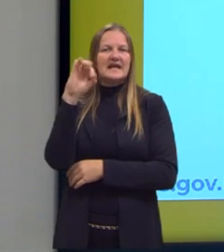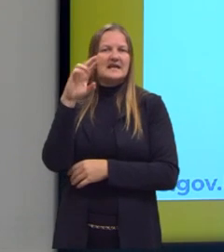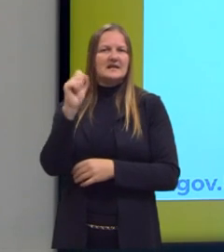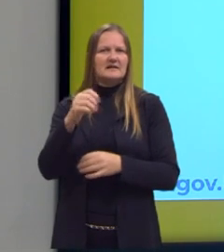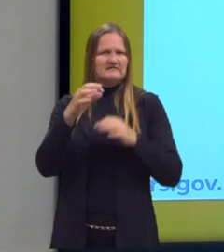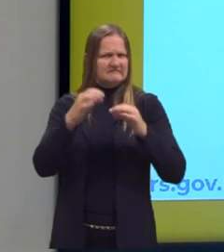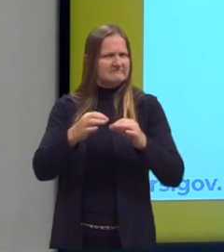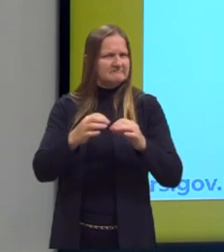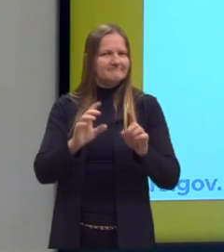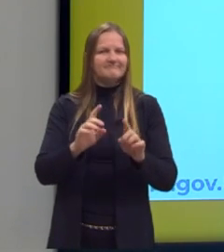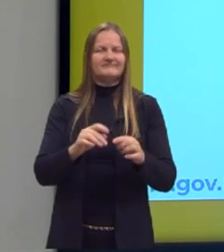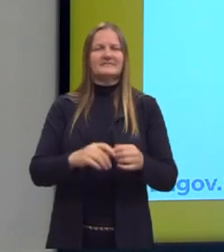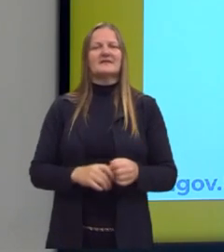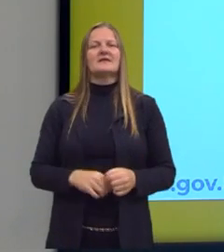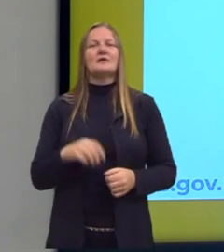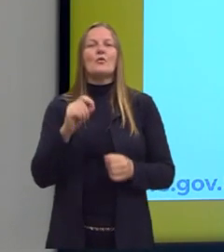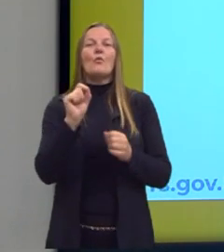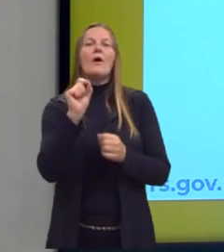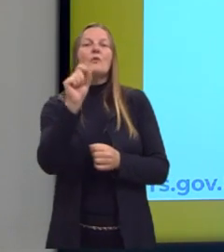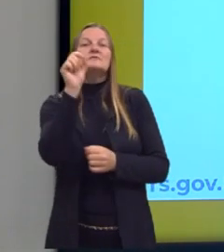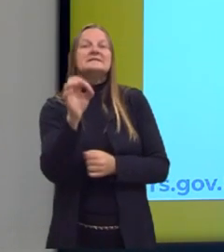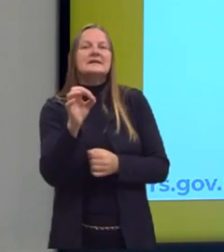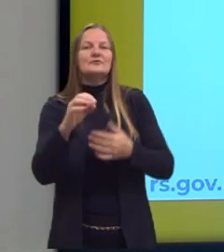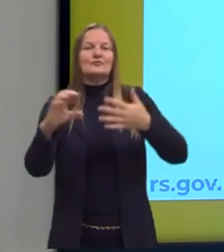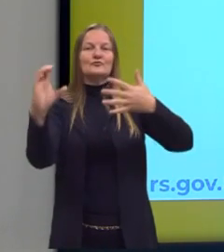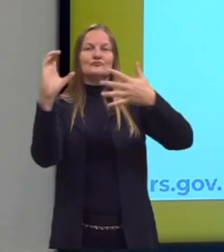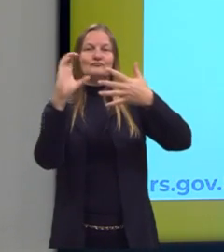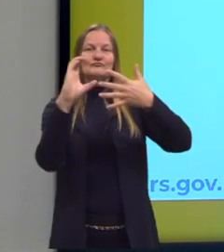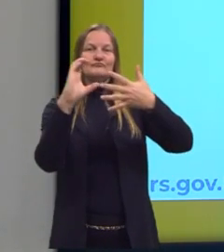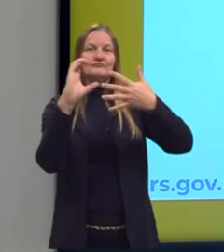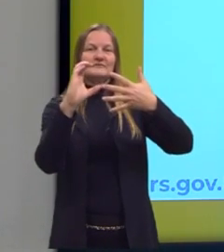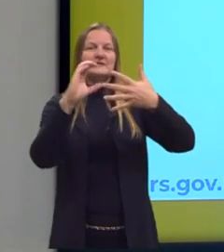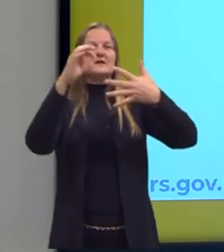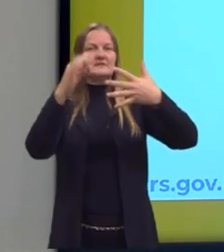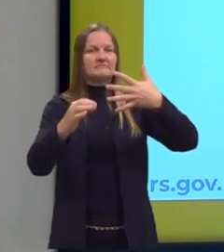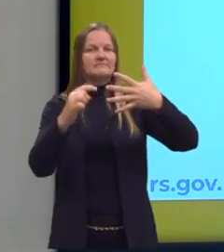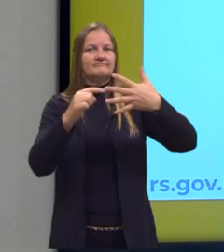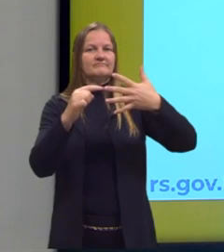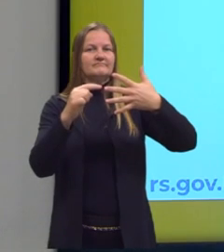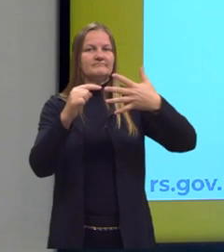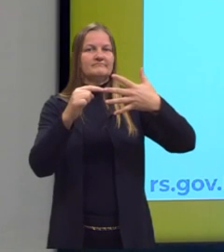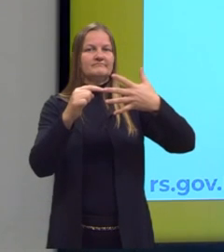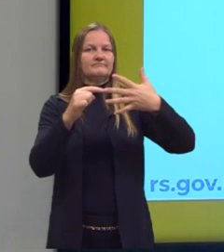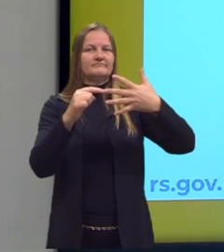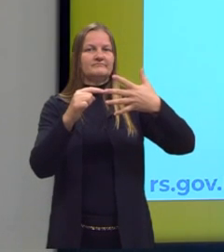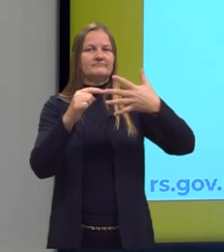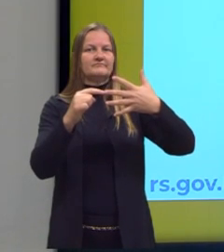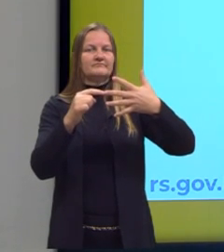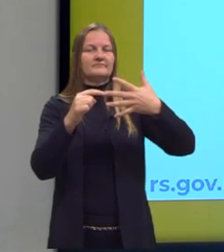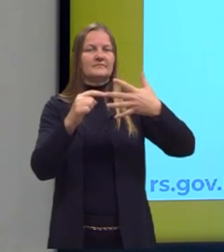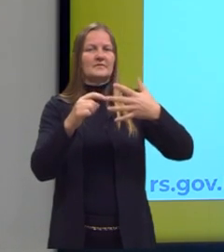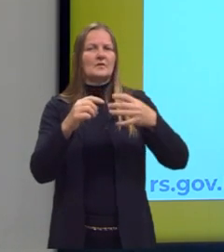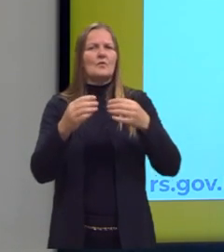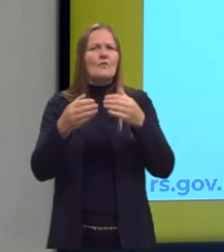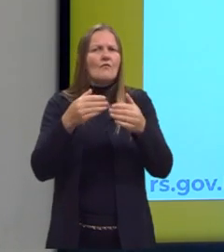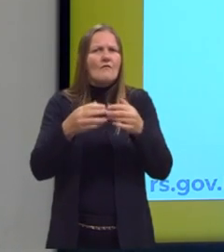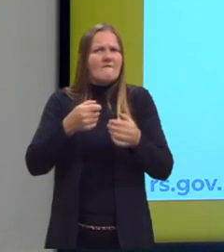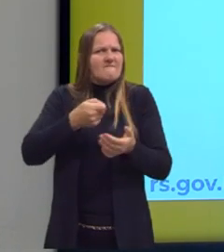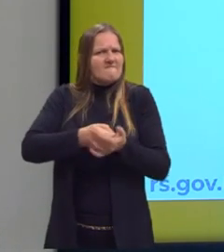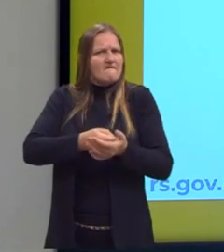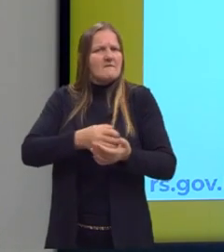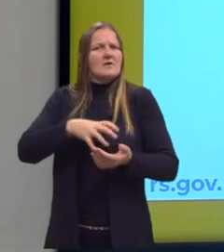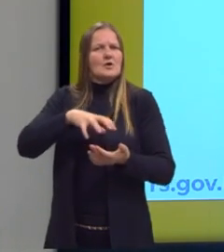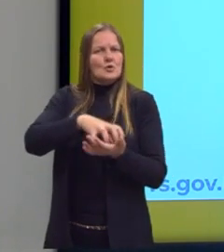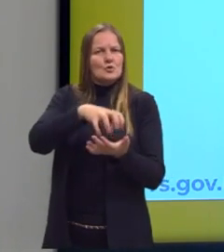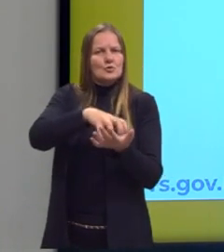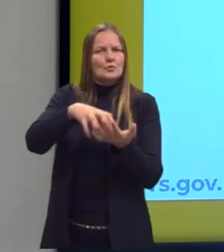é a alternativa C. A afirmação das formas de dominação. E a gente tem que